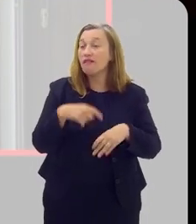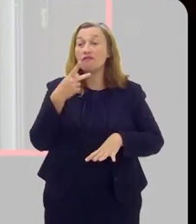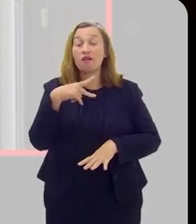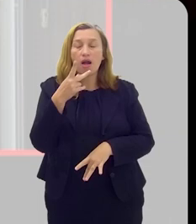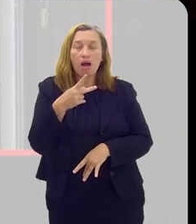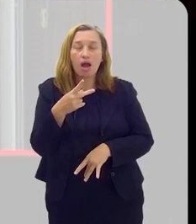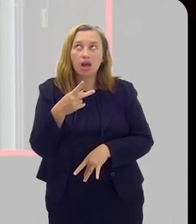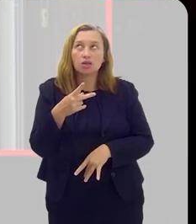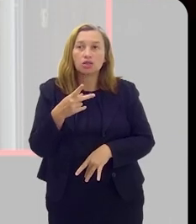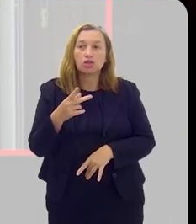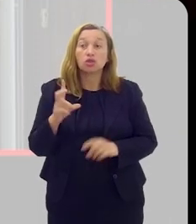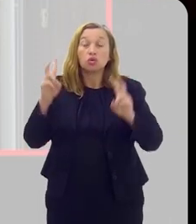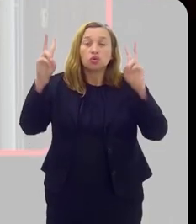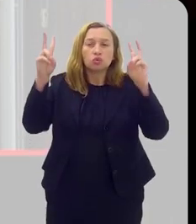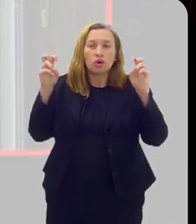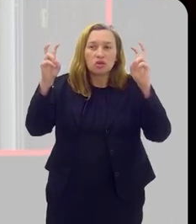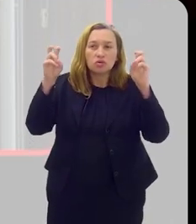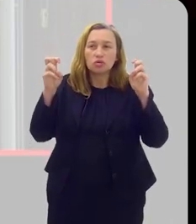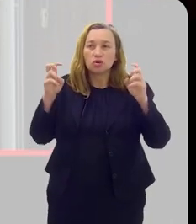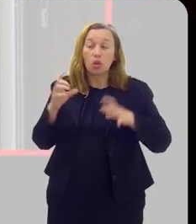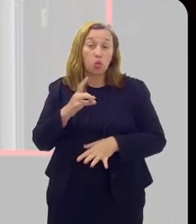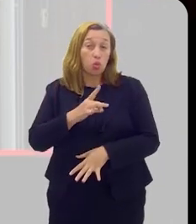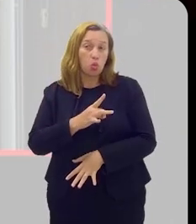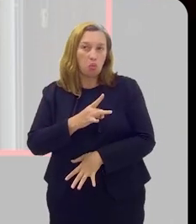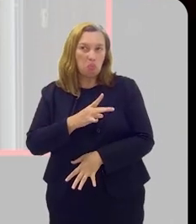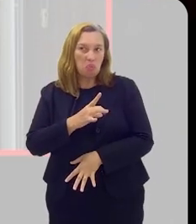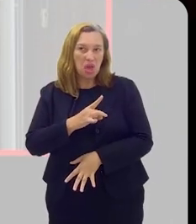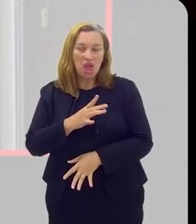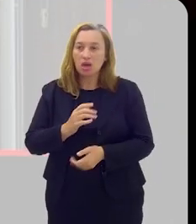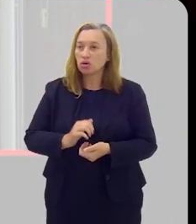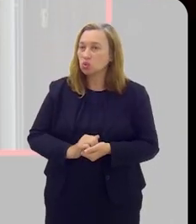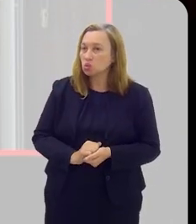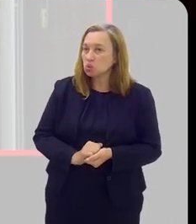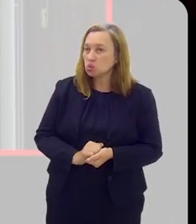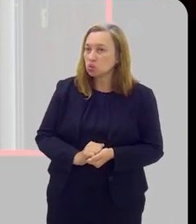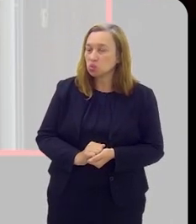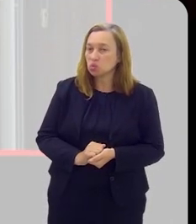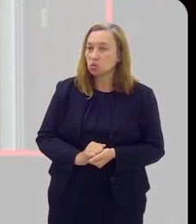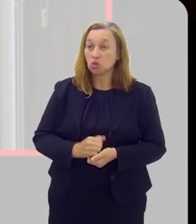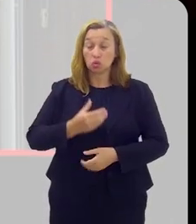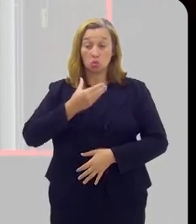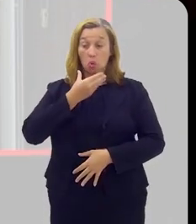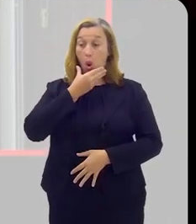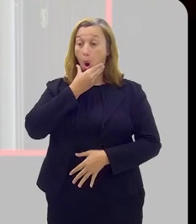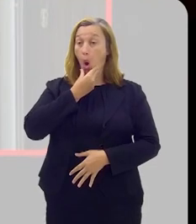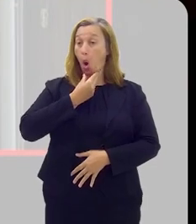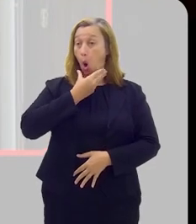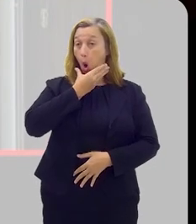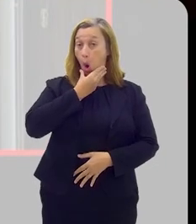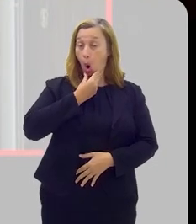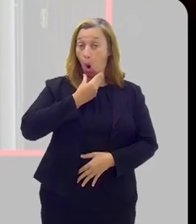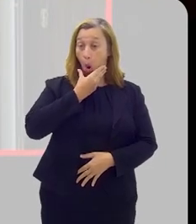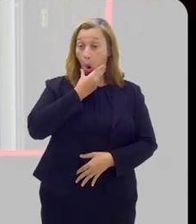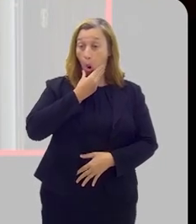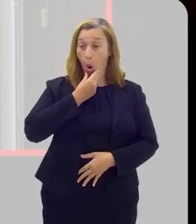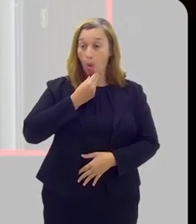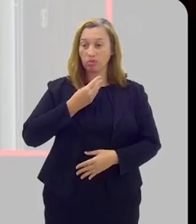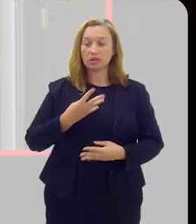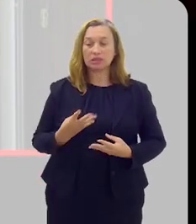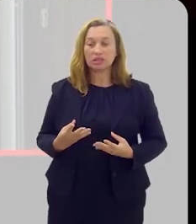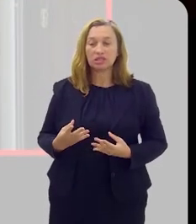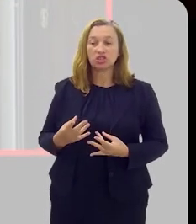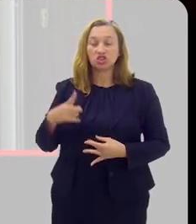a questão do tabu, da virilidade, dessas questões que são